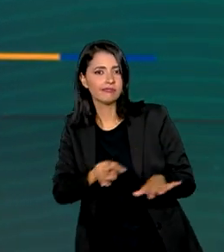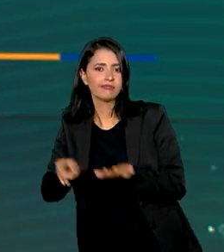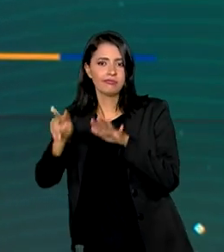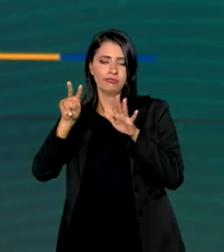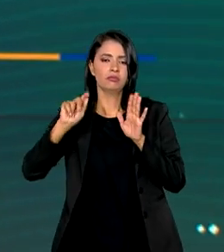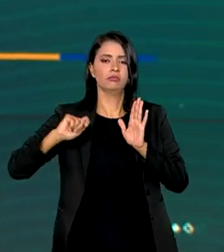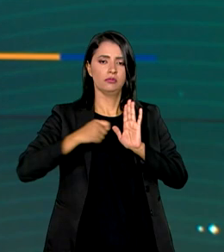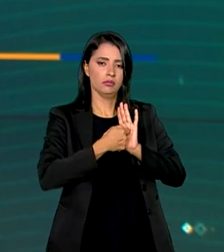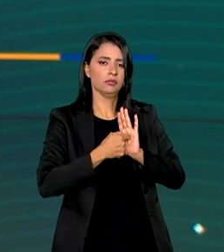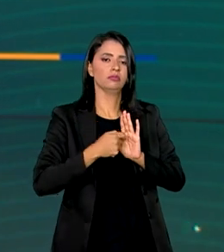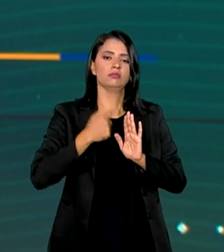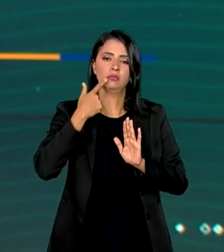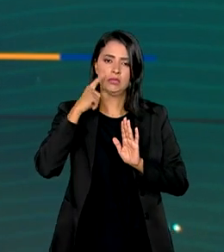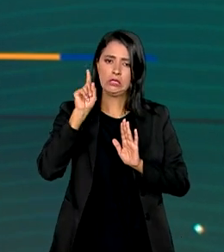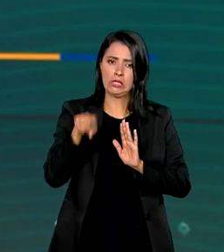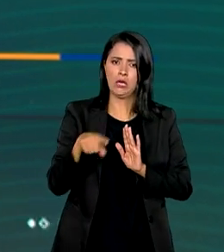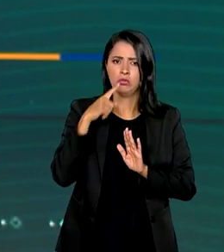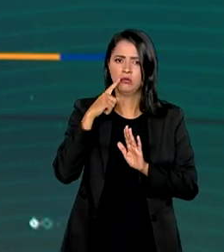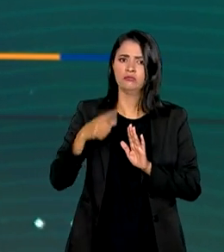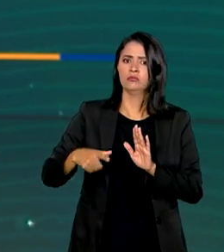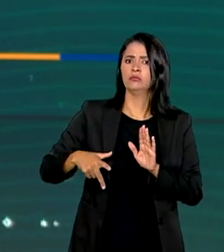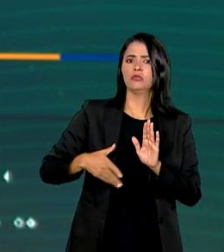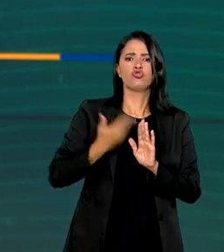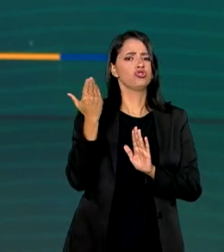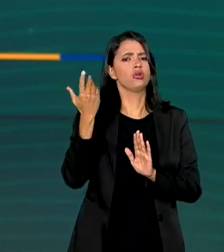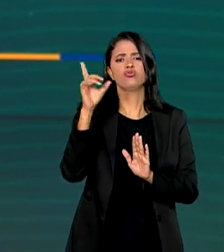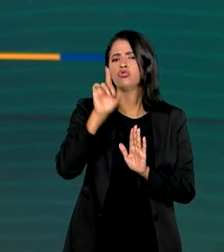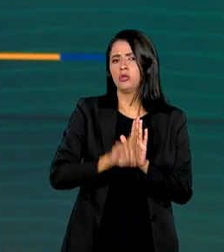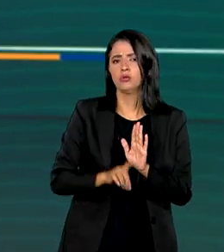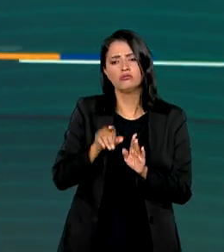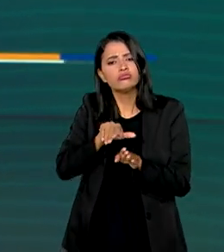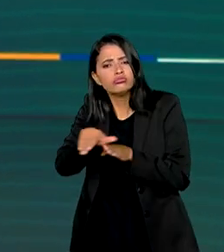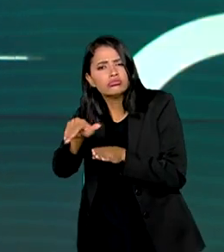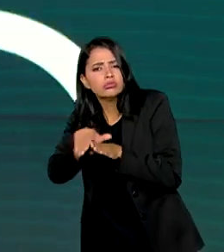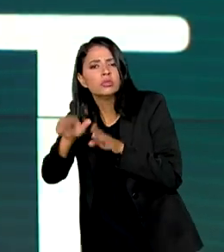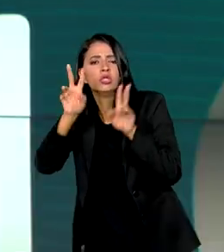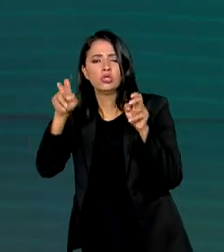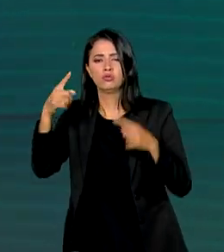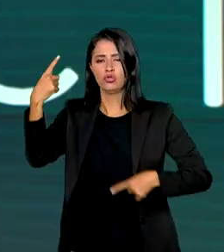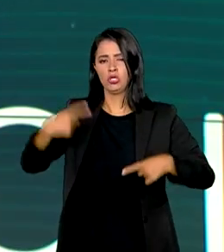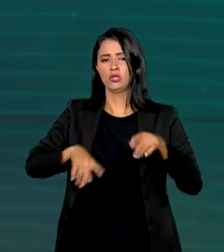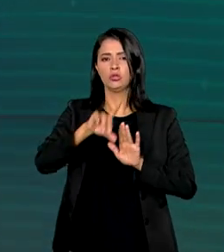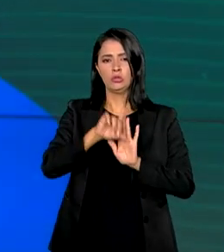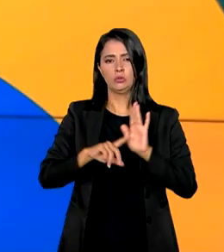denúncias de violações e orienta a sociedade sobre a política de direitos humanos.